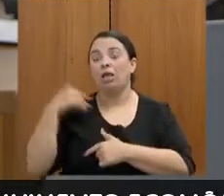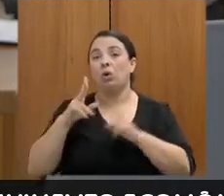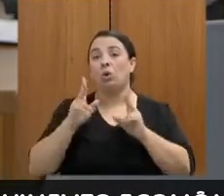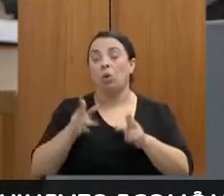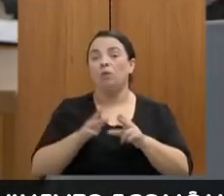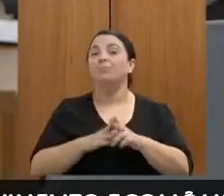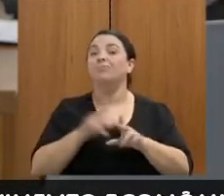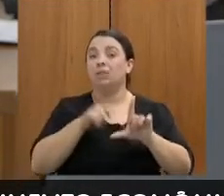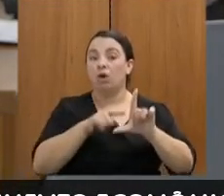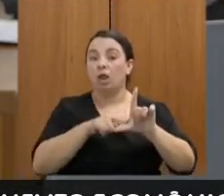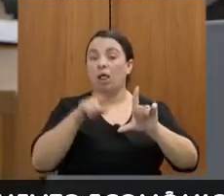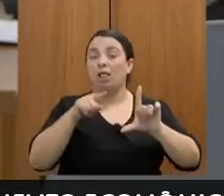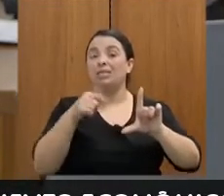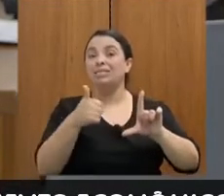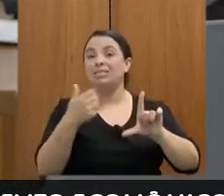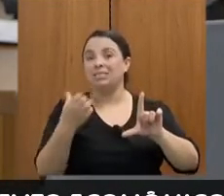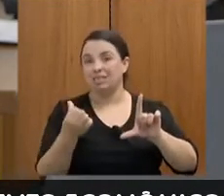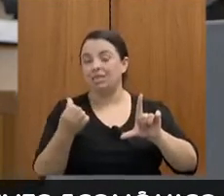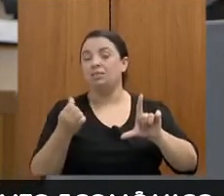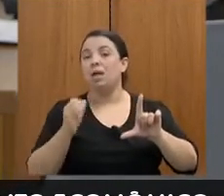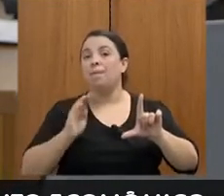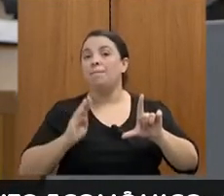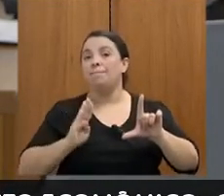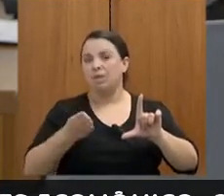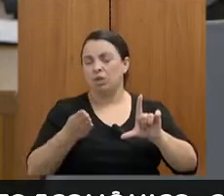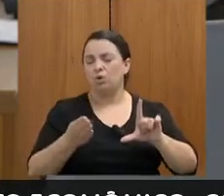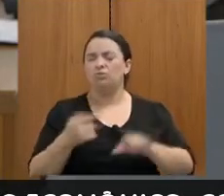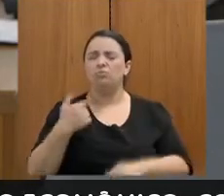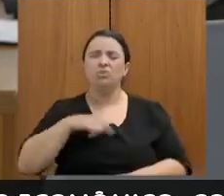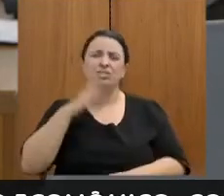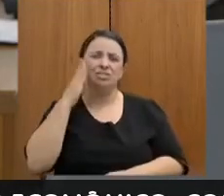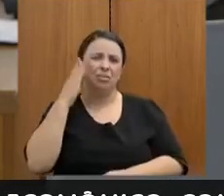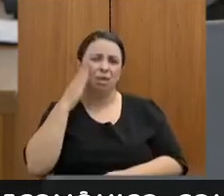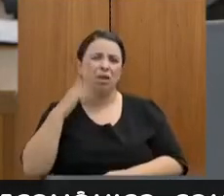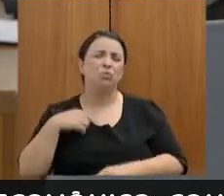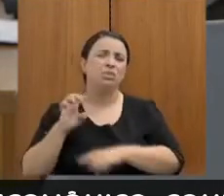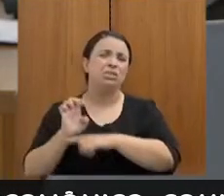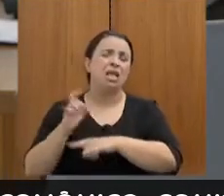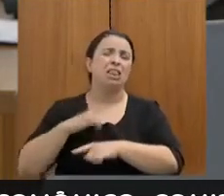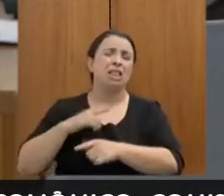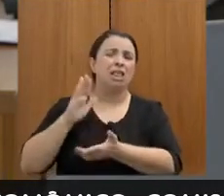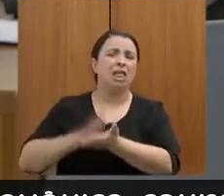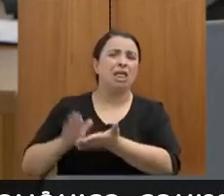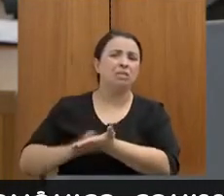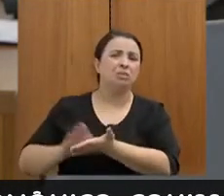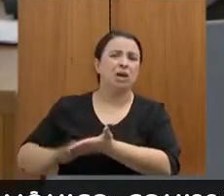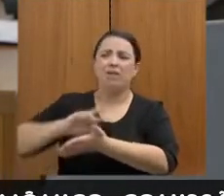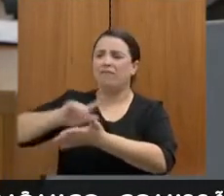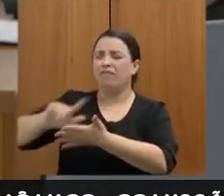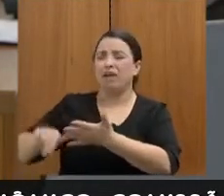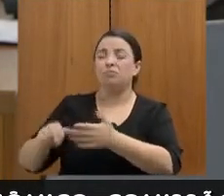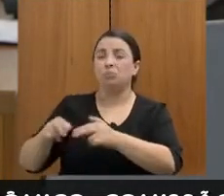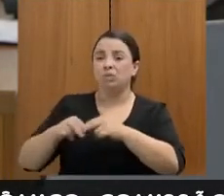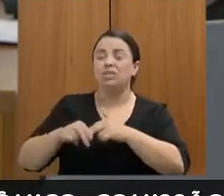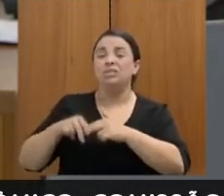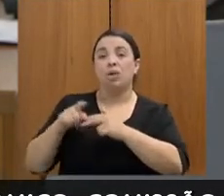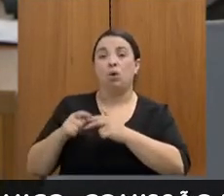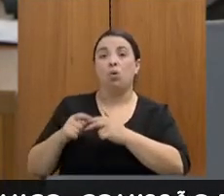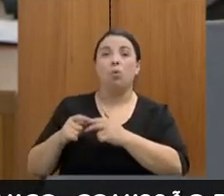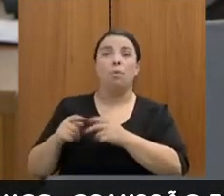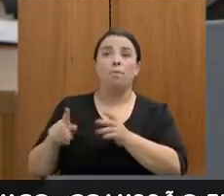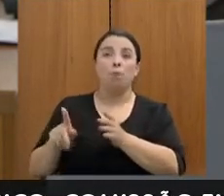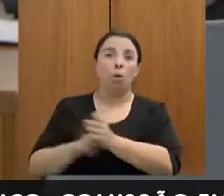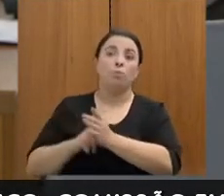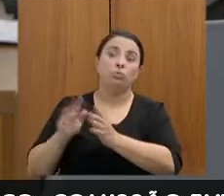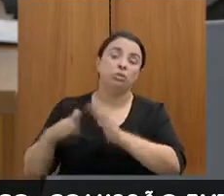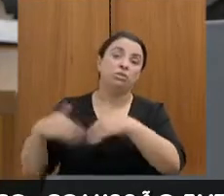bilhões, porque a gente sabe que o Estado tem uma série de despesas que são despesas com crescimento vegetativo. O caso, por exemplo, das